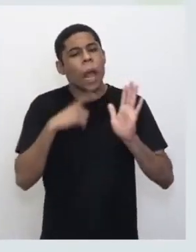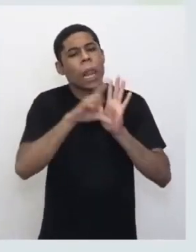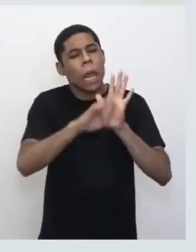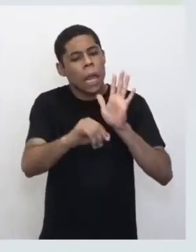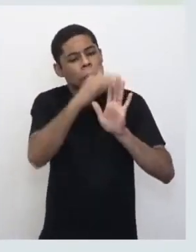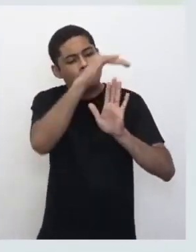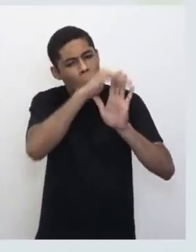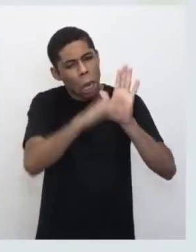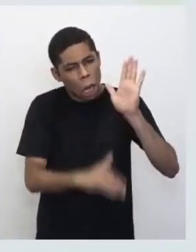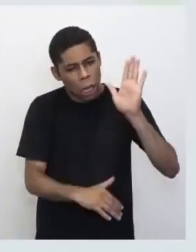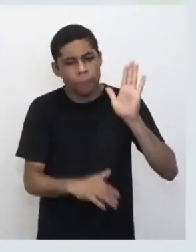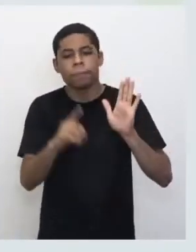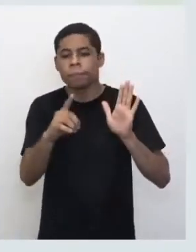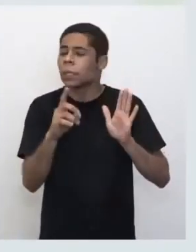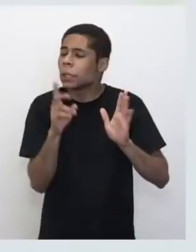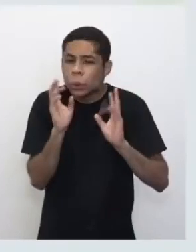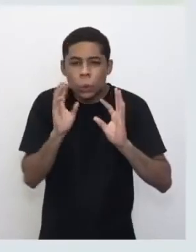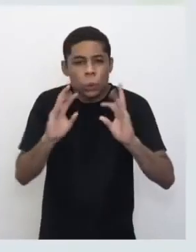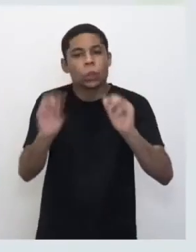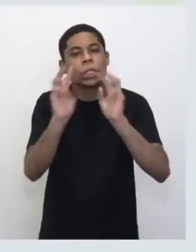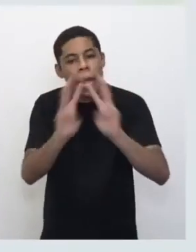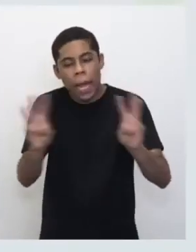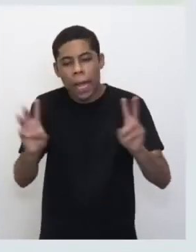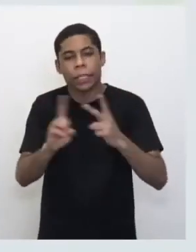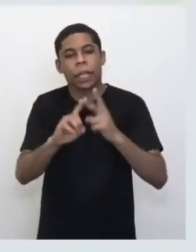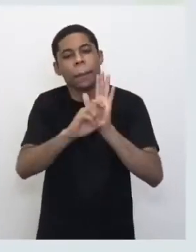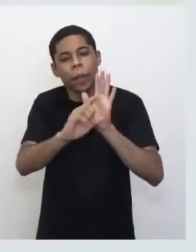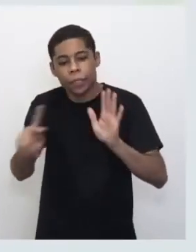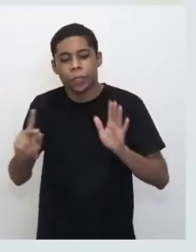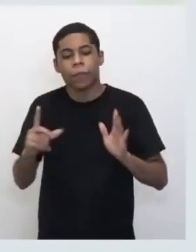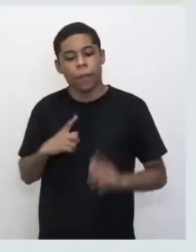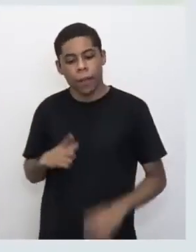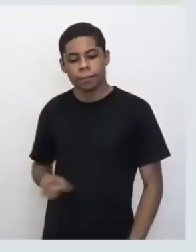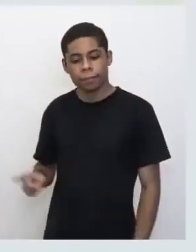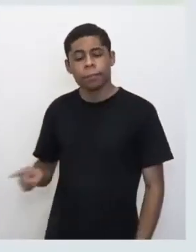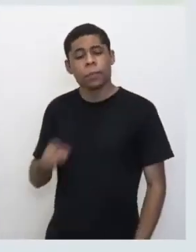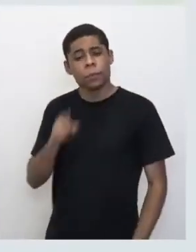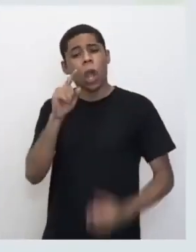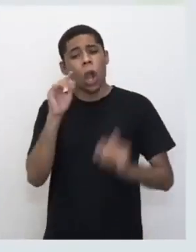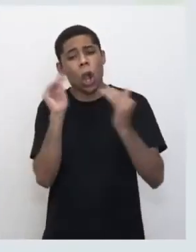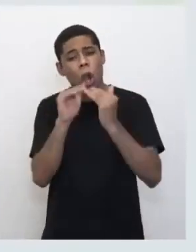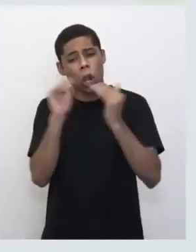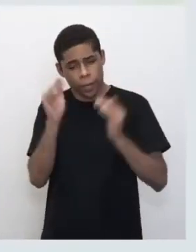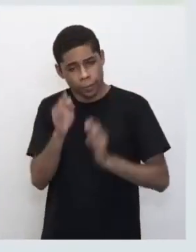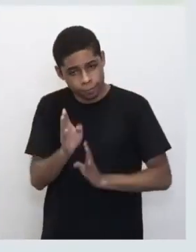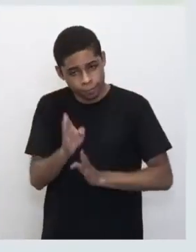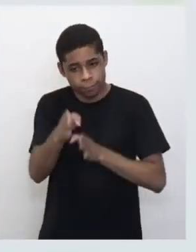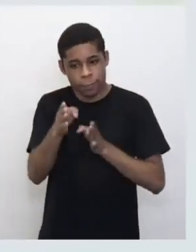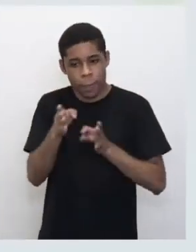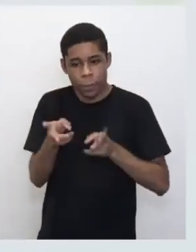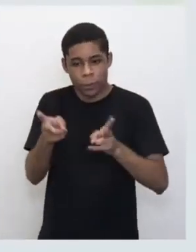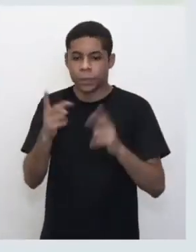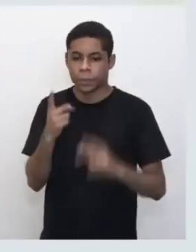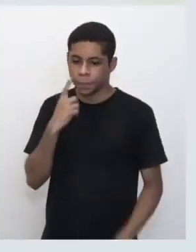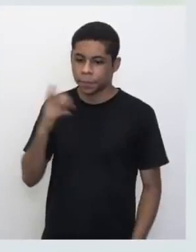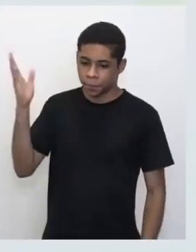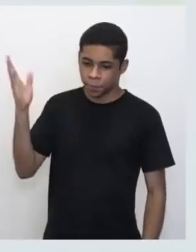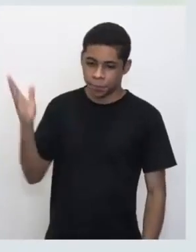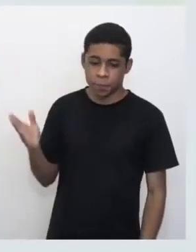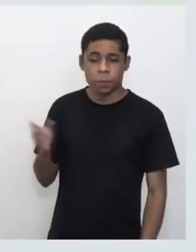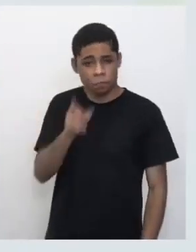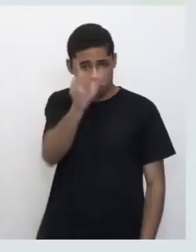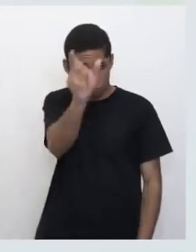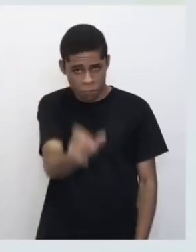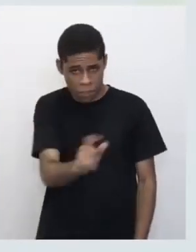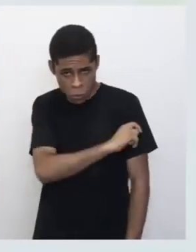todo aplicativo, todo site que você entra, tem os termos de uso. E a gente vai no concordar e prosseguir. Então, aqui a